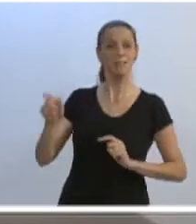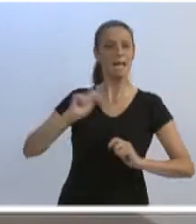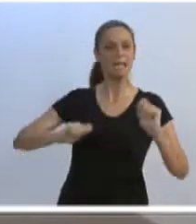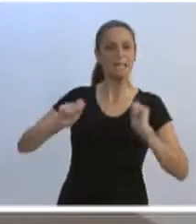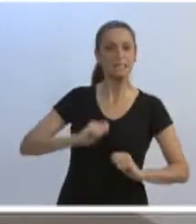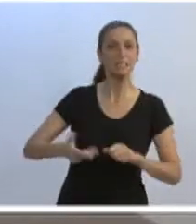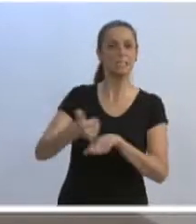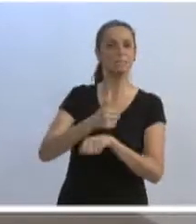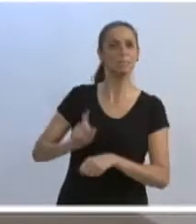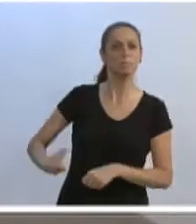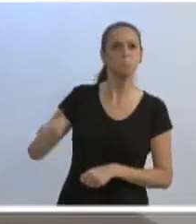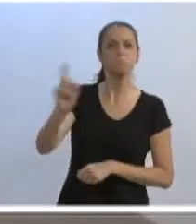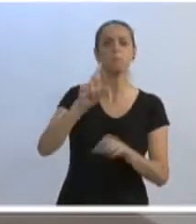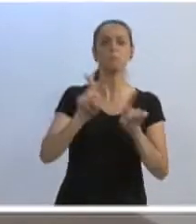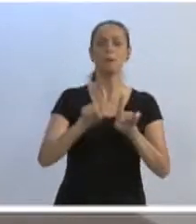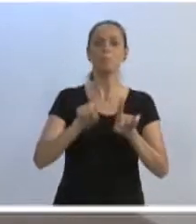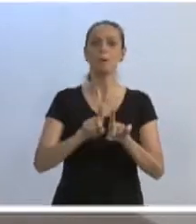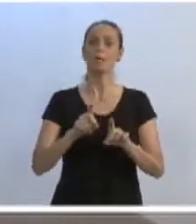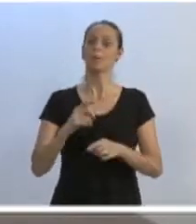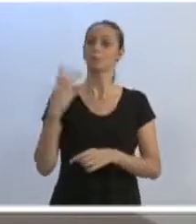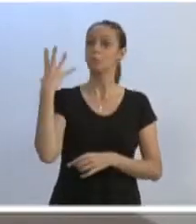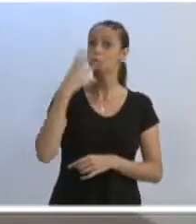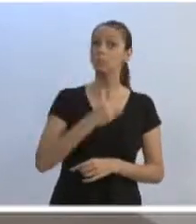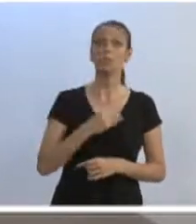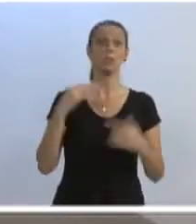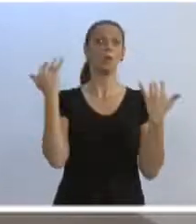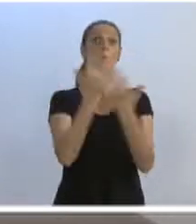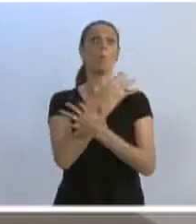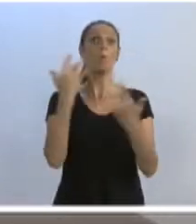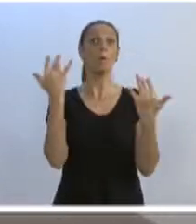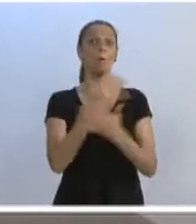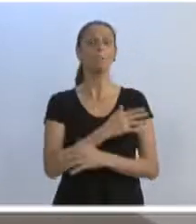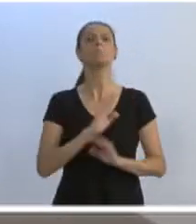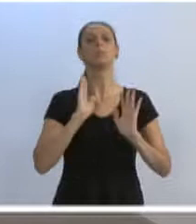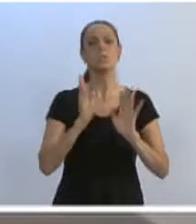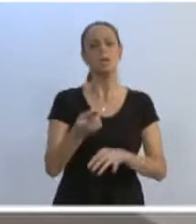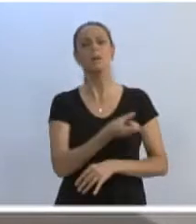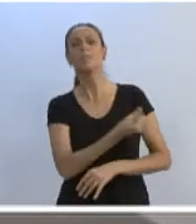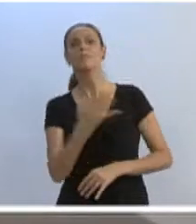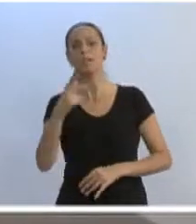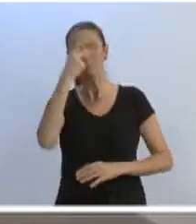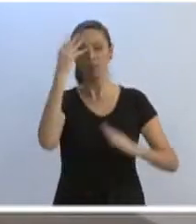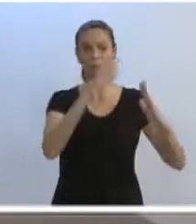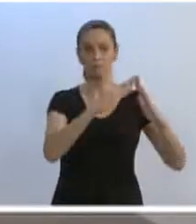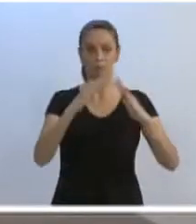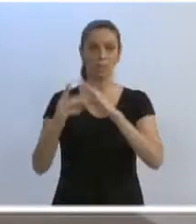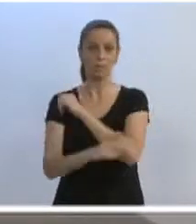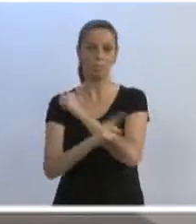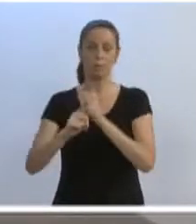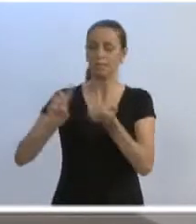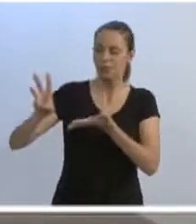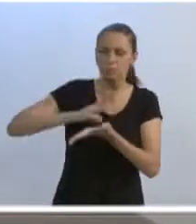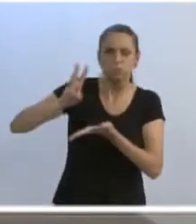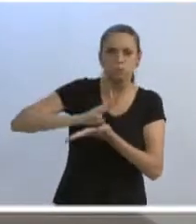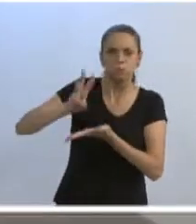dinamismo? Inclusive, recebi aqui várias mensagens de moradores do bairro aqui do Garcia,